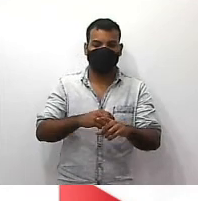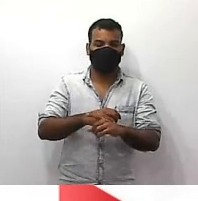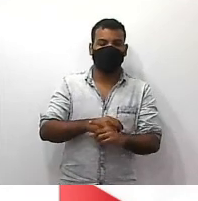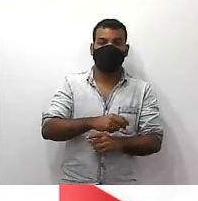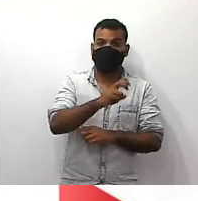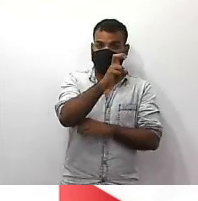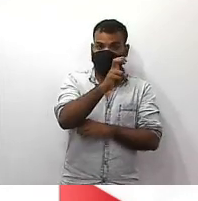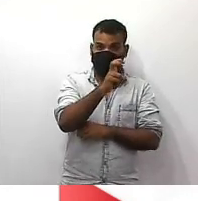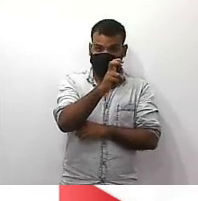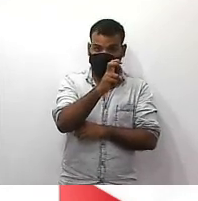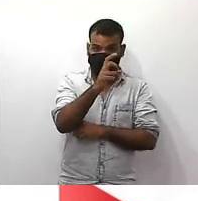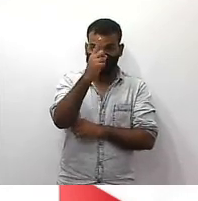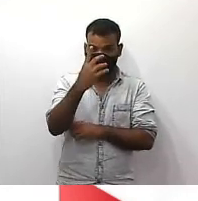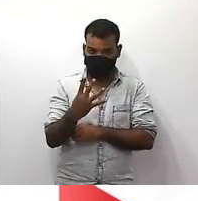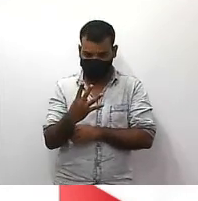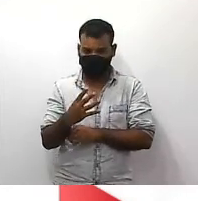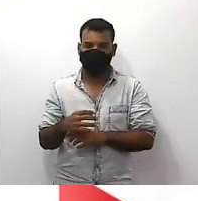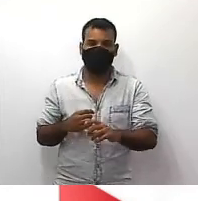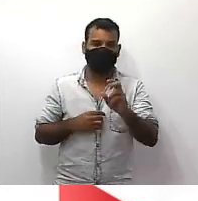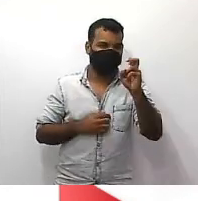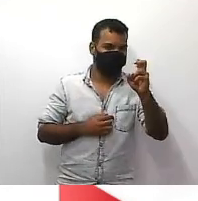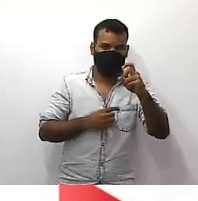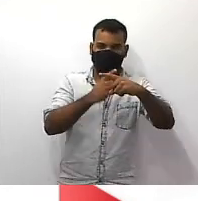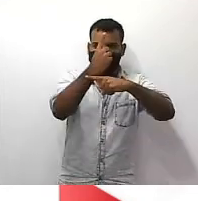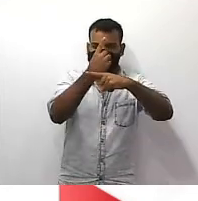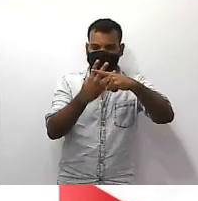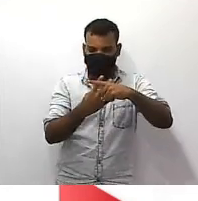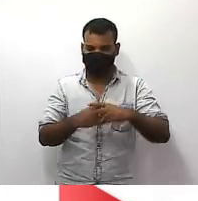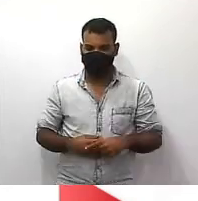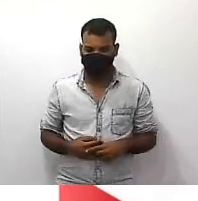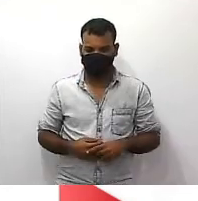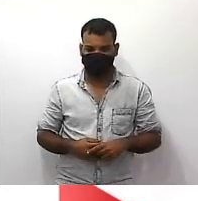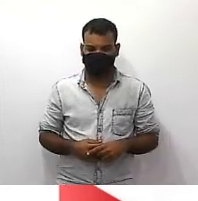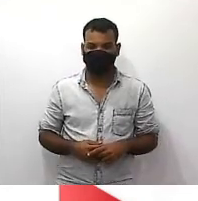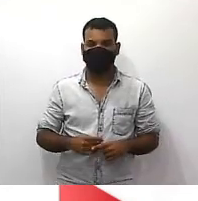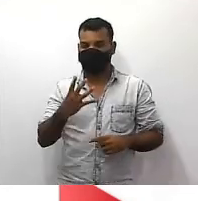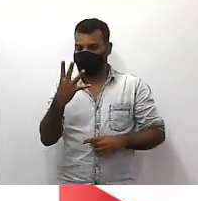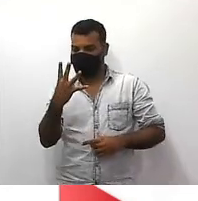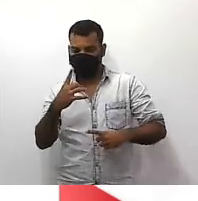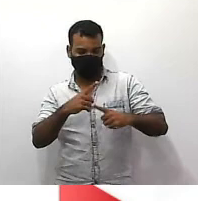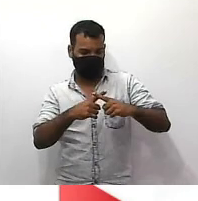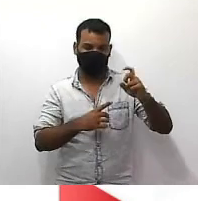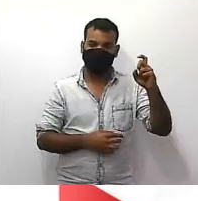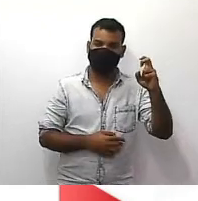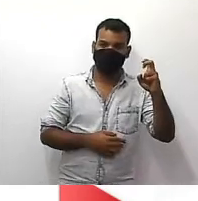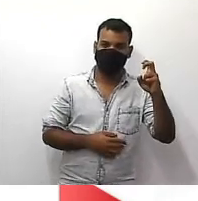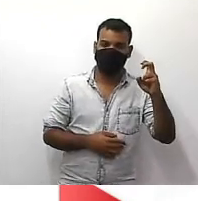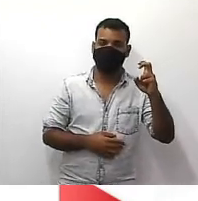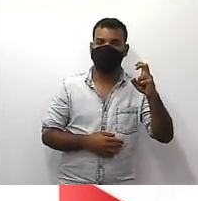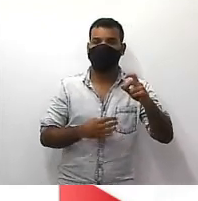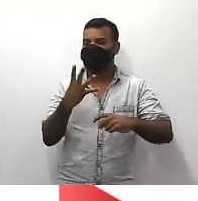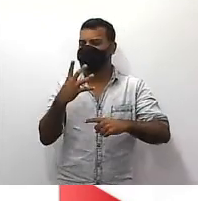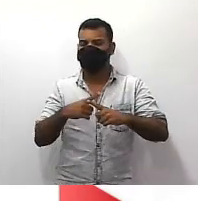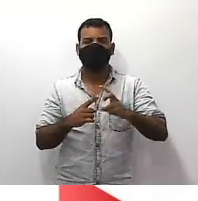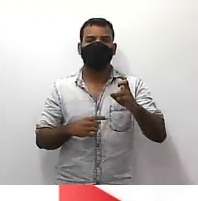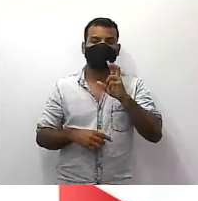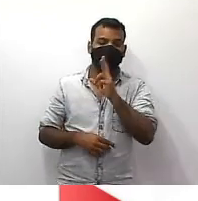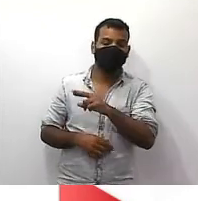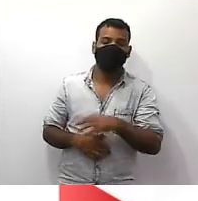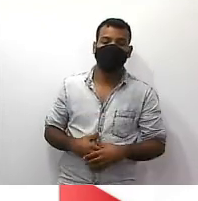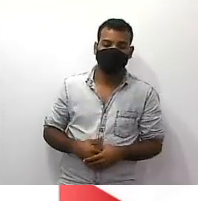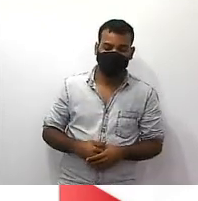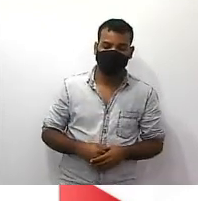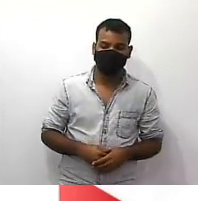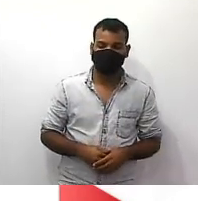forma faz que rapidão ó o denominador é 4 eu vou multiplicar por 5 quanto é 4 vezes 5